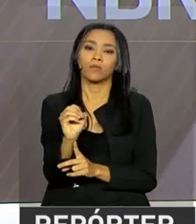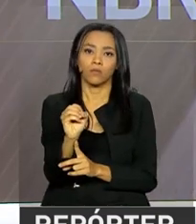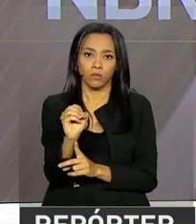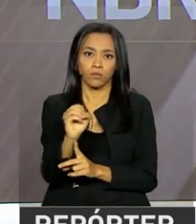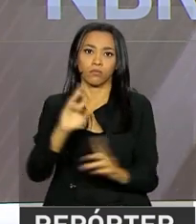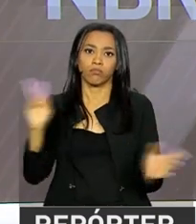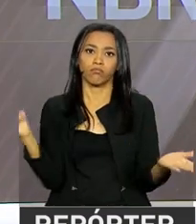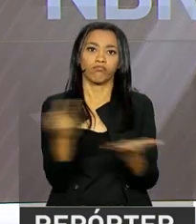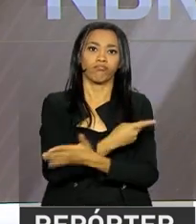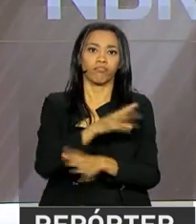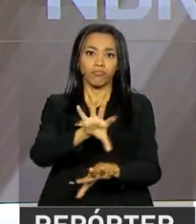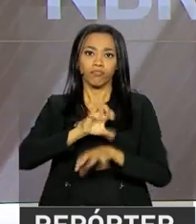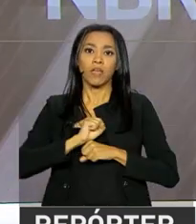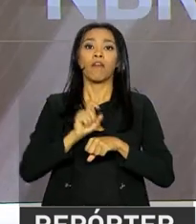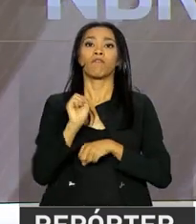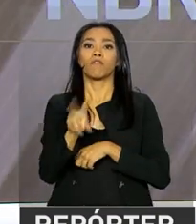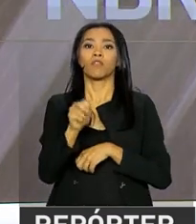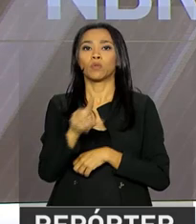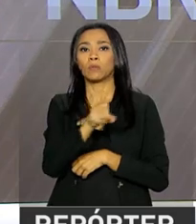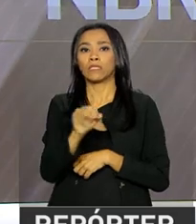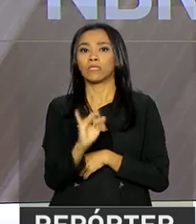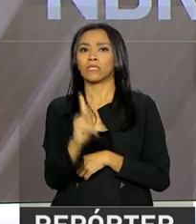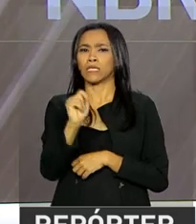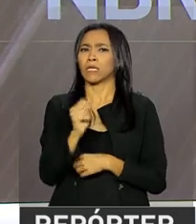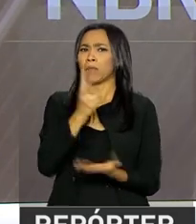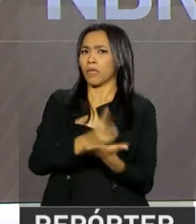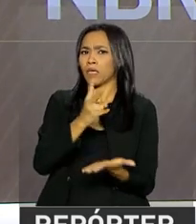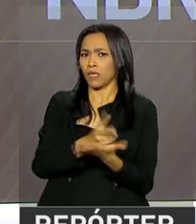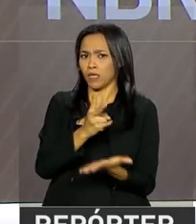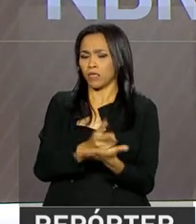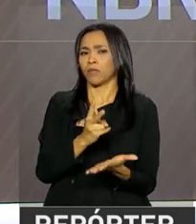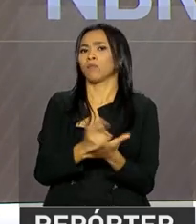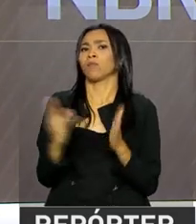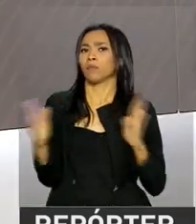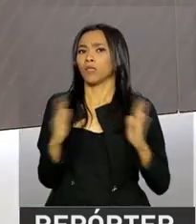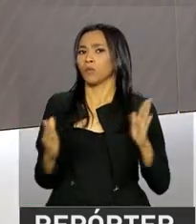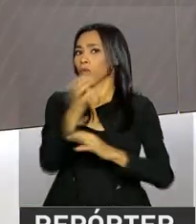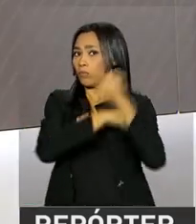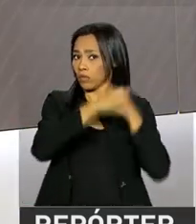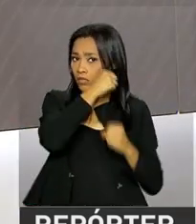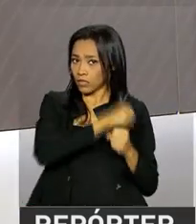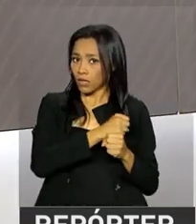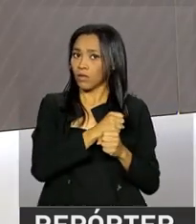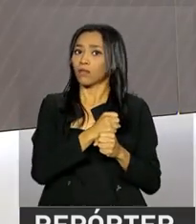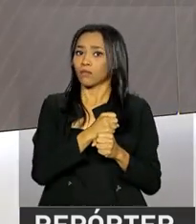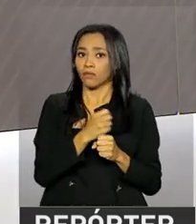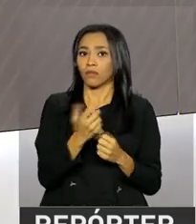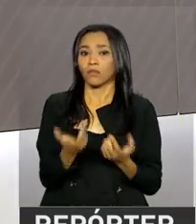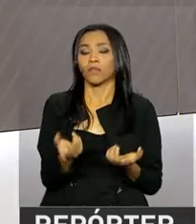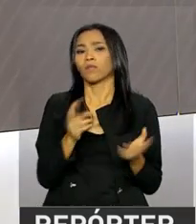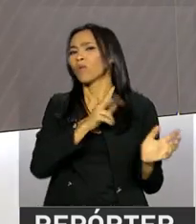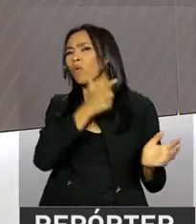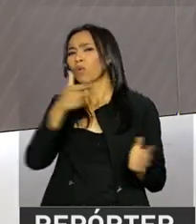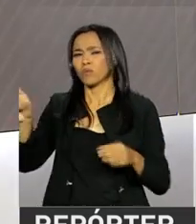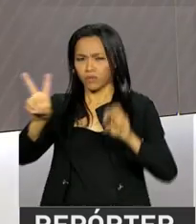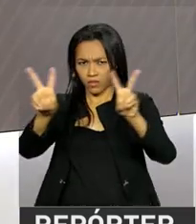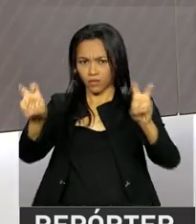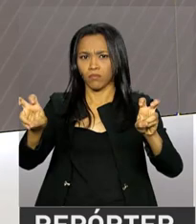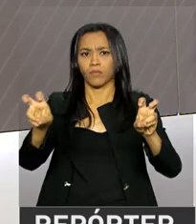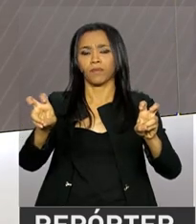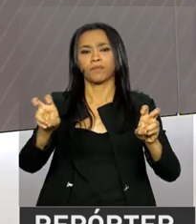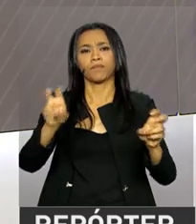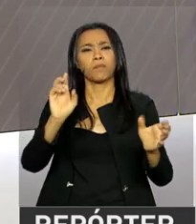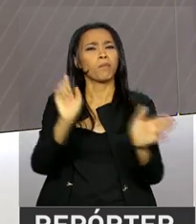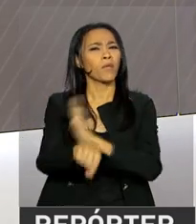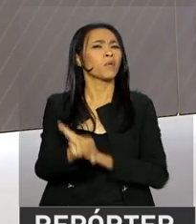% em relação ao mesmo período do ano passado. E agora vou mudar de assunto, vou fazer uma